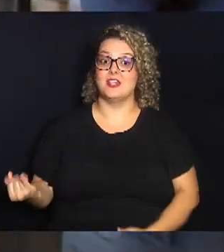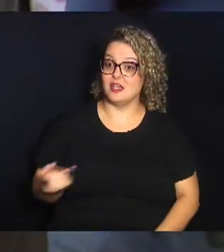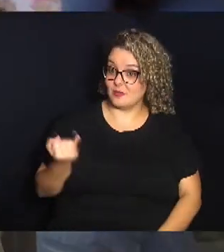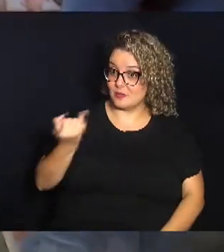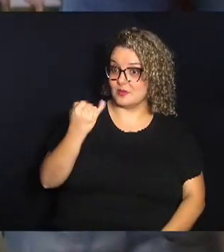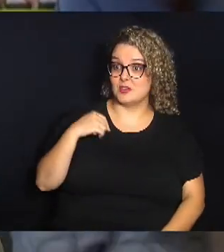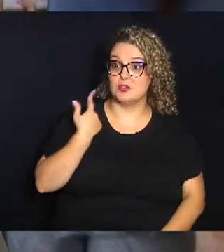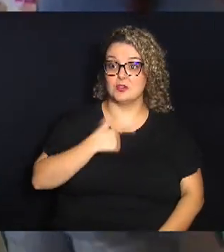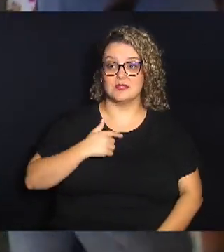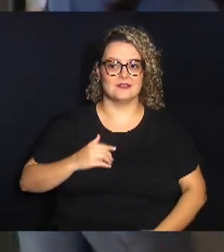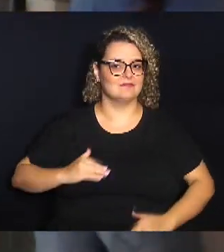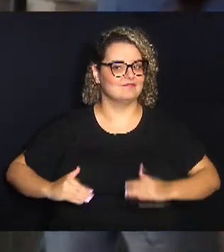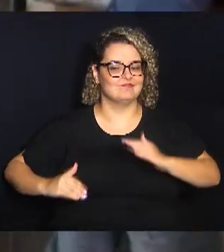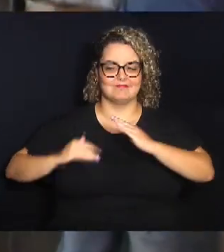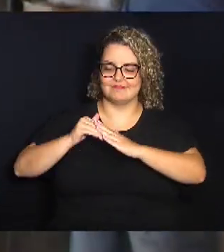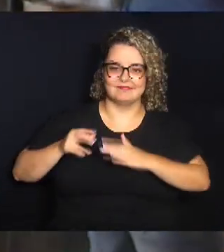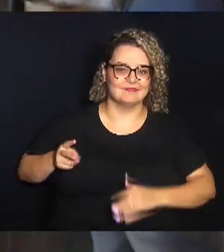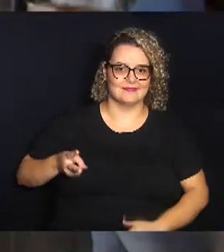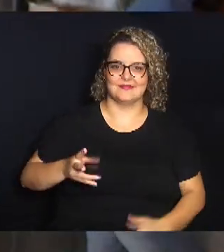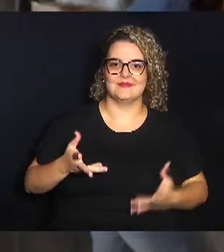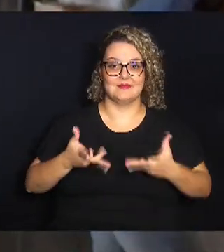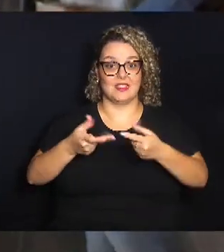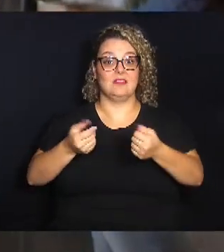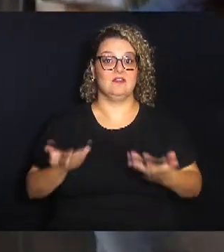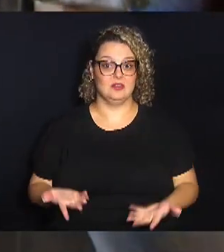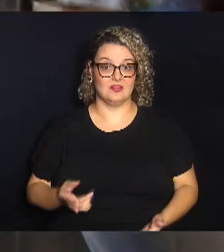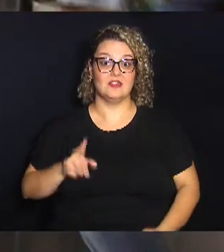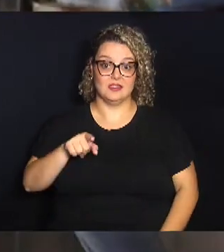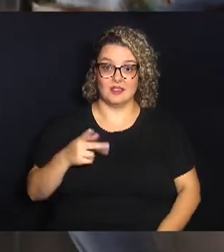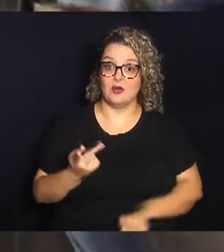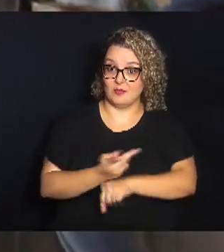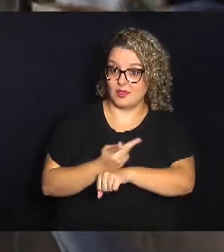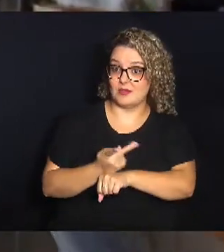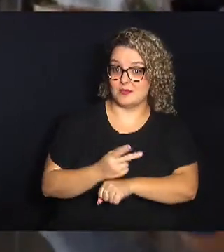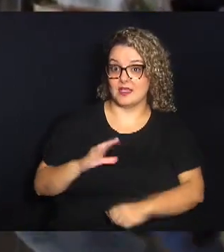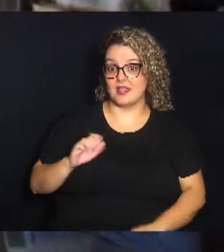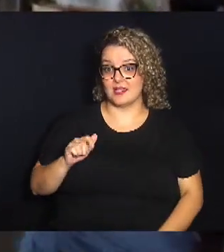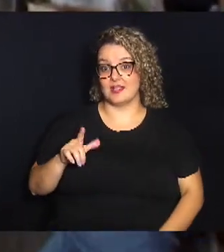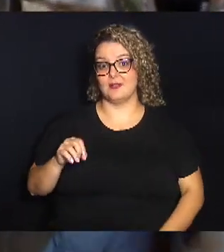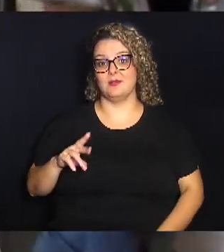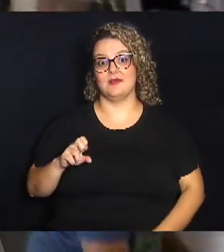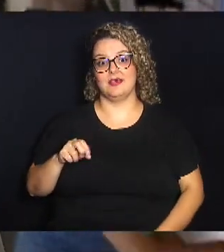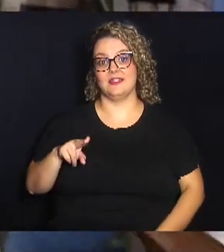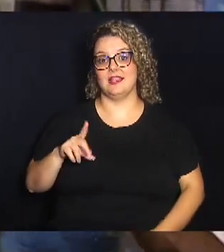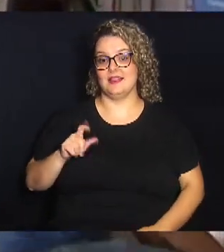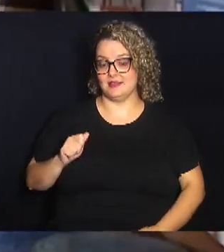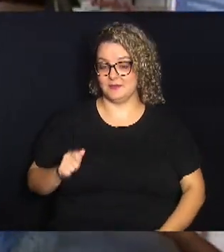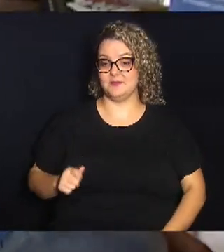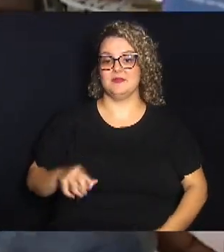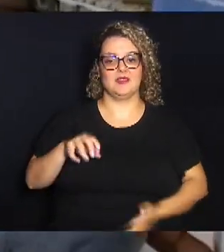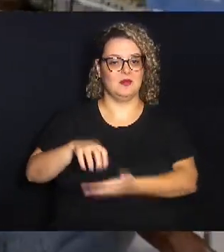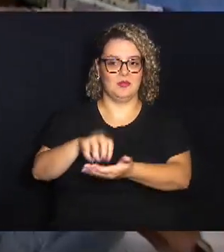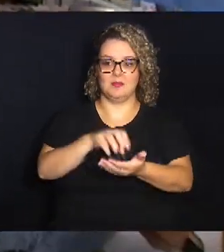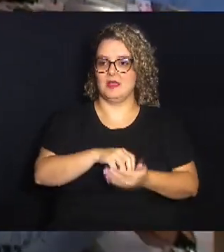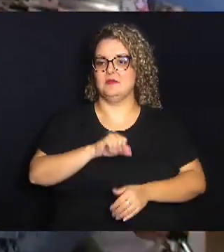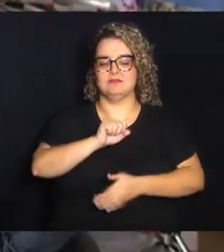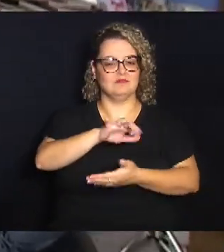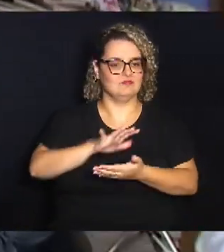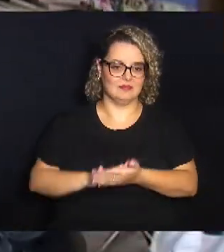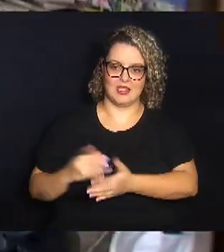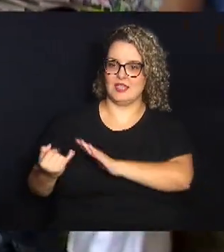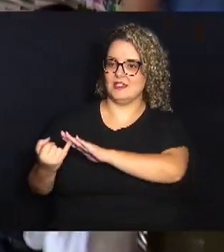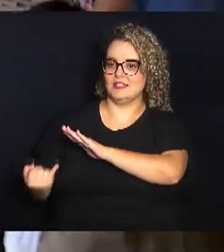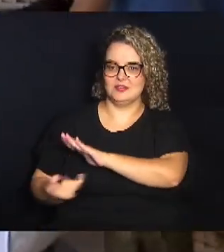tem um ápice de permanência maravilhoso, que é o que a gente está buscando aqui com Colorado. Então a gente tem várias atividades, tem os órgãos da Unicamp, tem as entidades